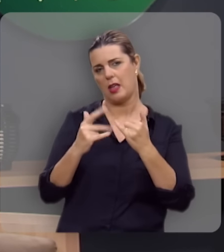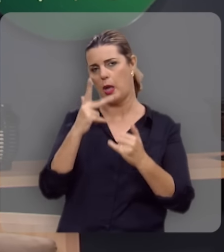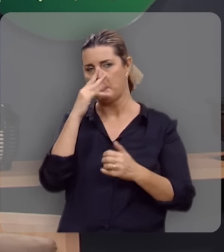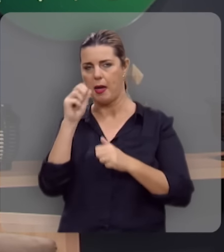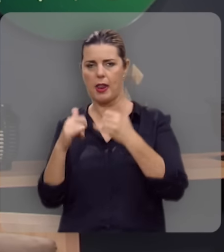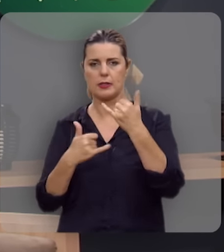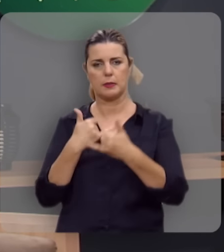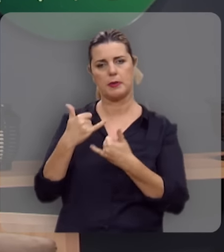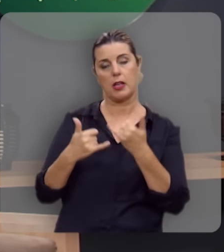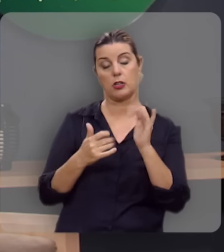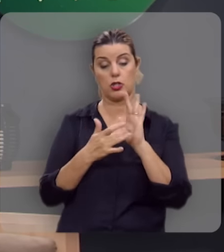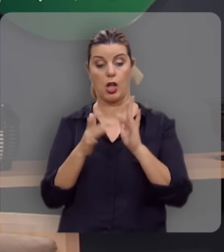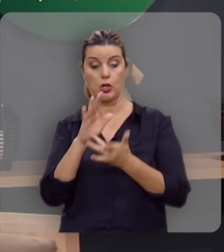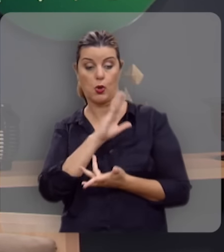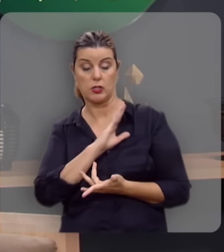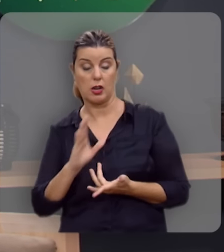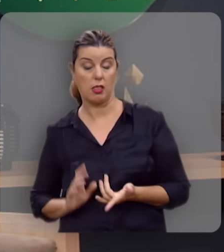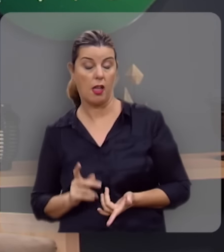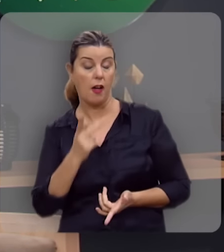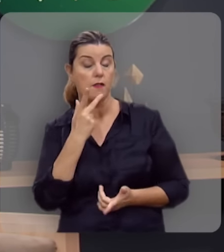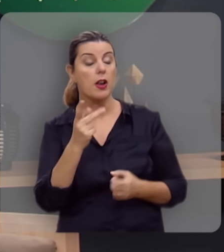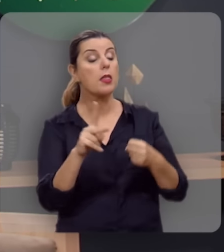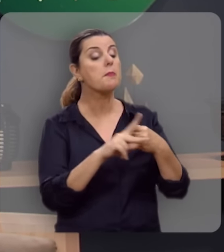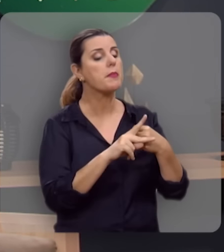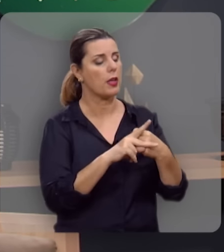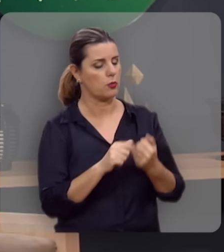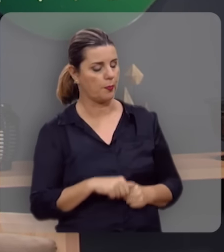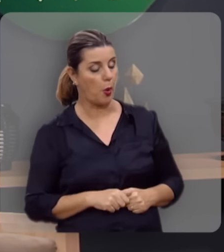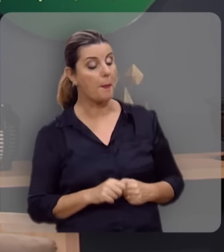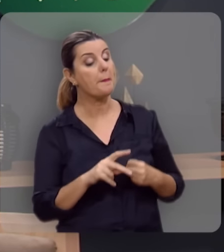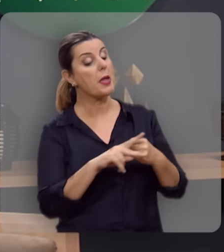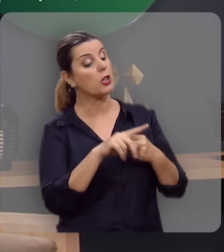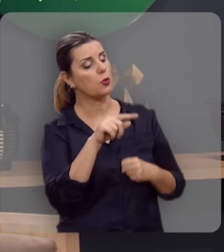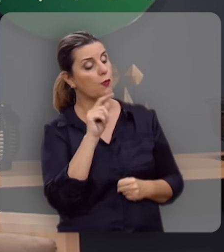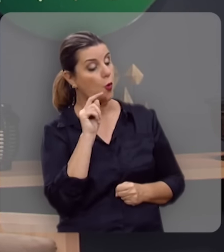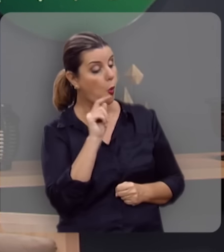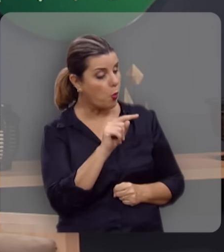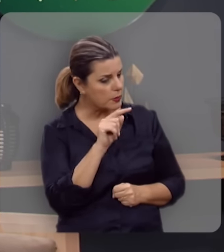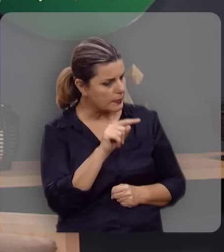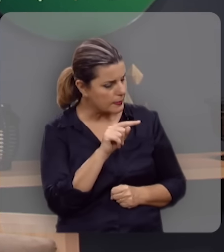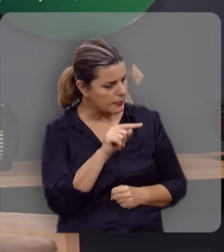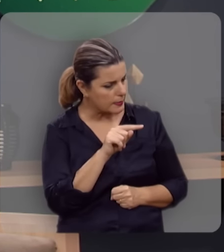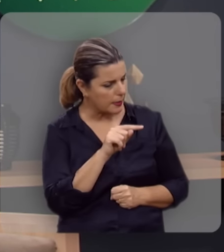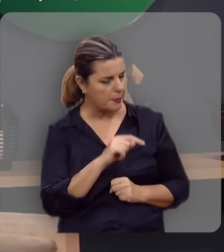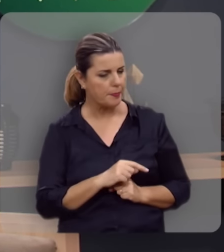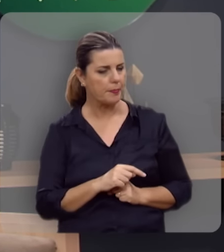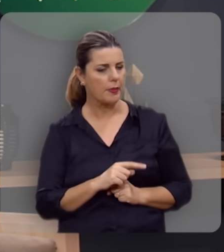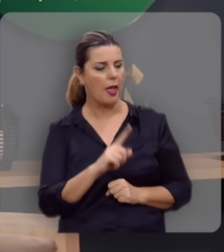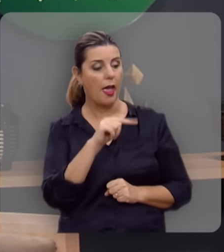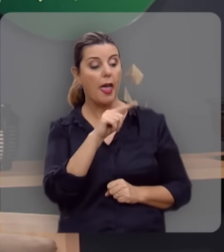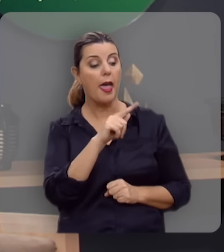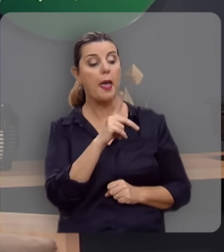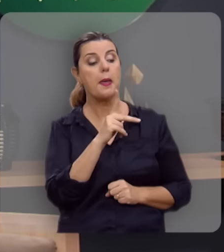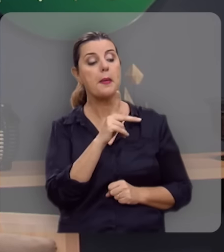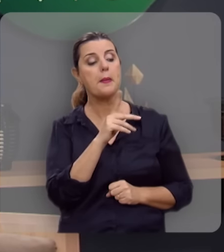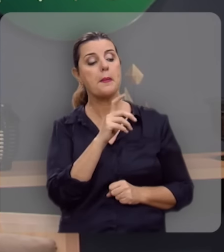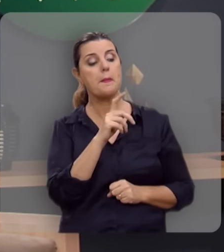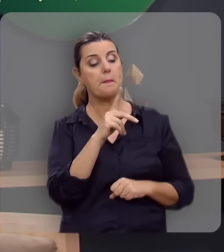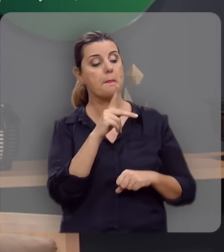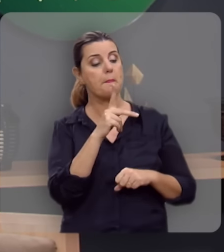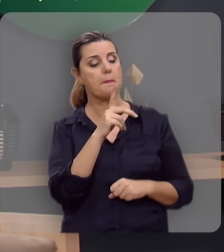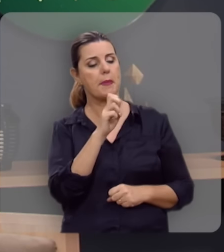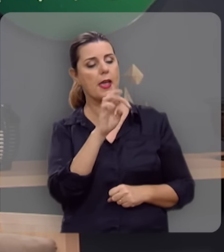verdade, Jesus Cristo está dizendo para Pedro o seguinte, ô Pedro, você é